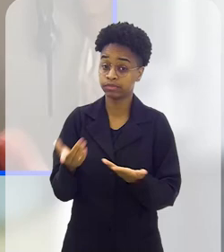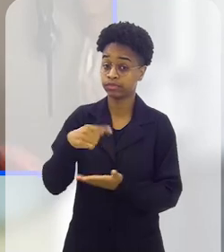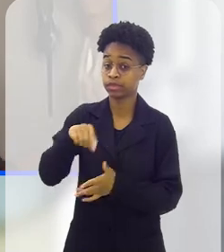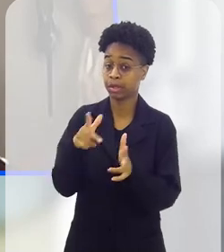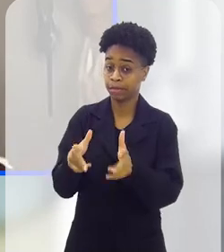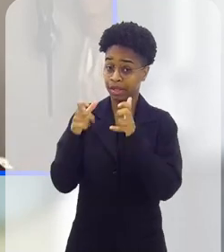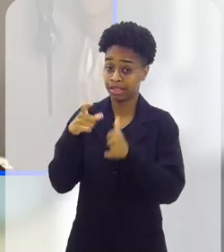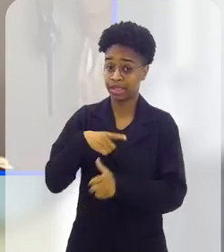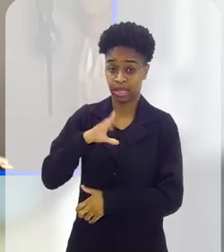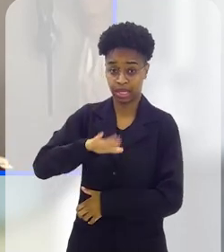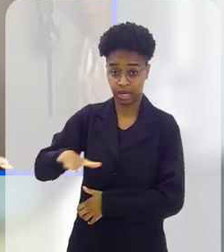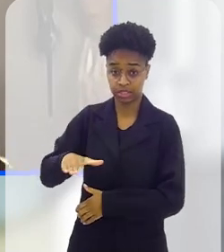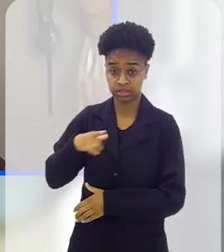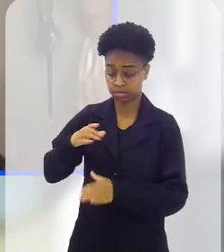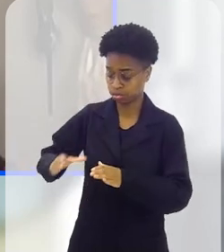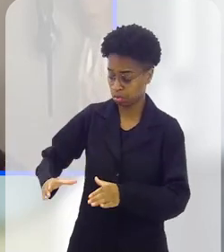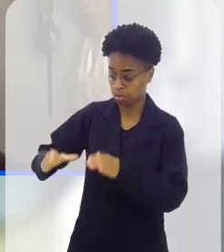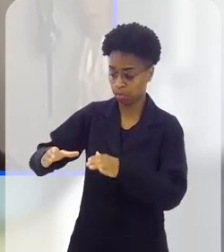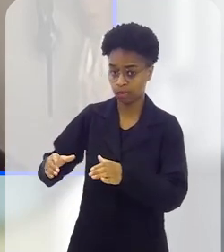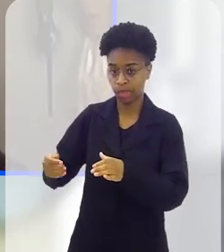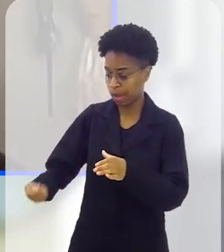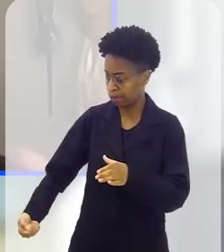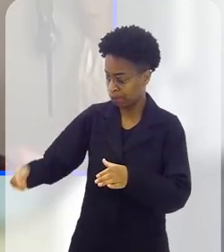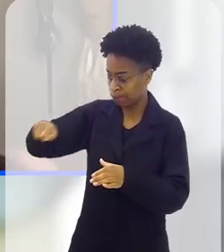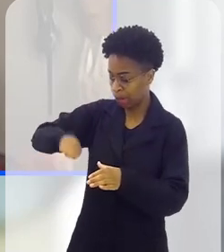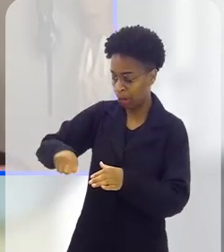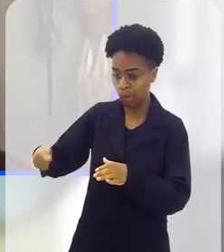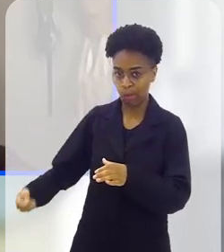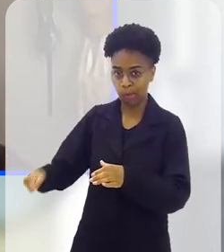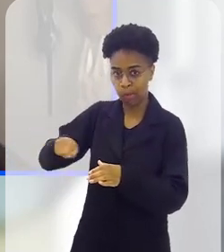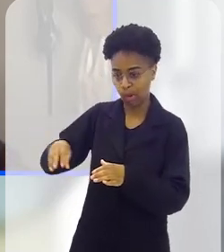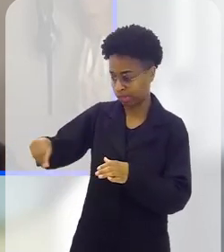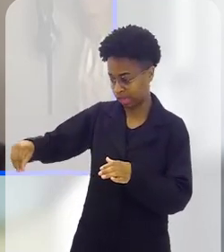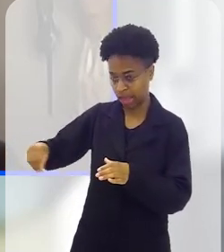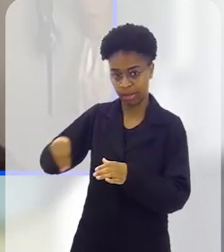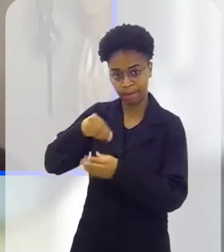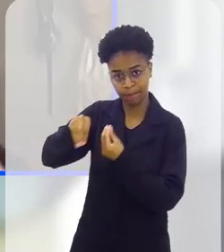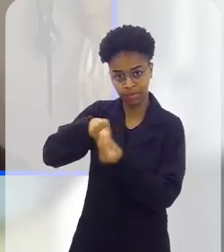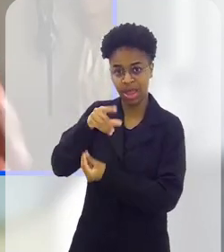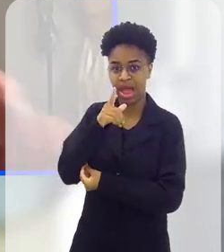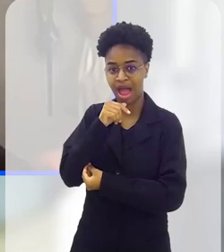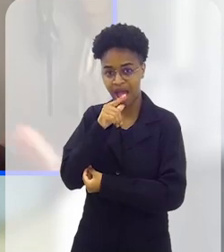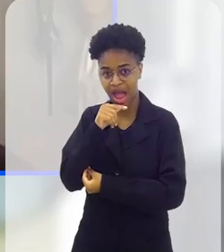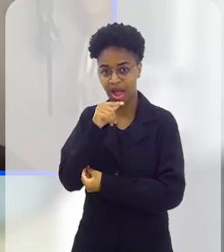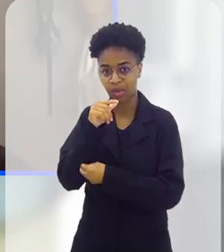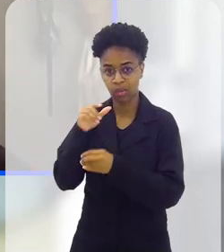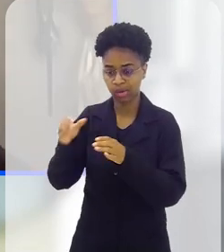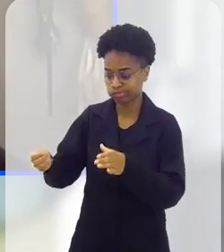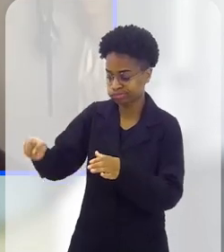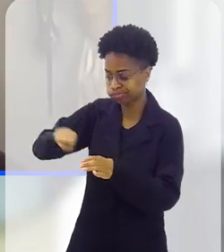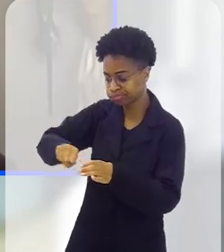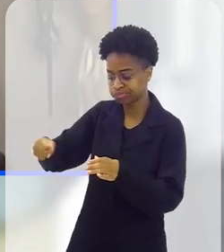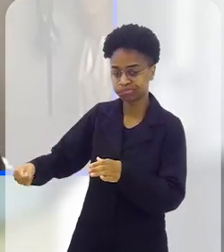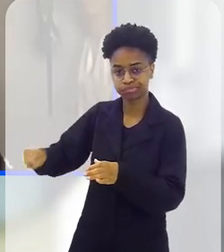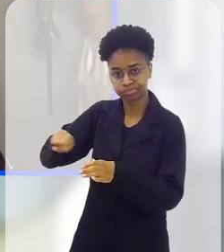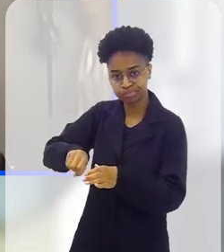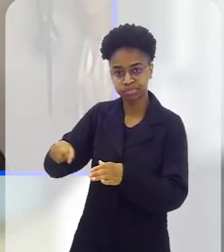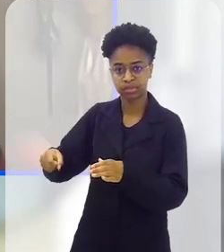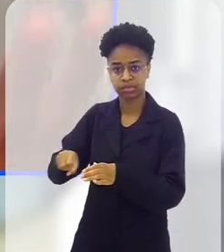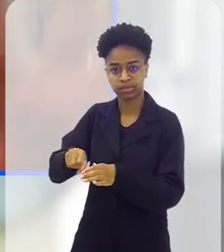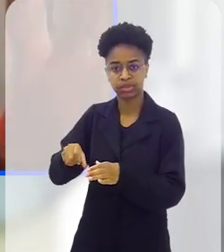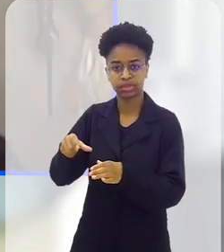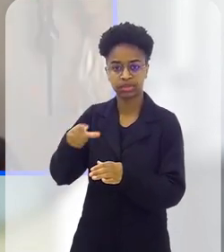tem uma criança com um baldinho, né, enchendo o baldinho de areia, misturando com uma água, fazendo um